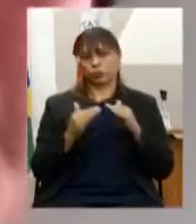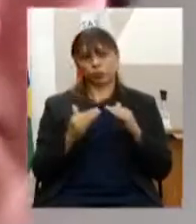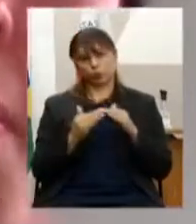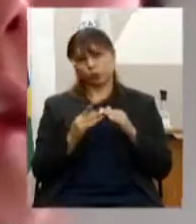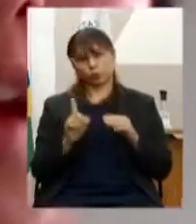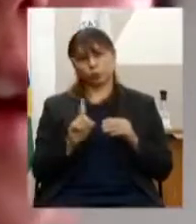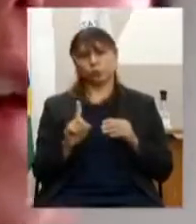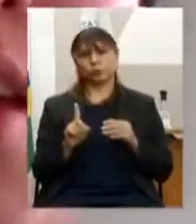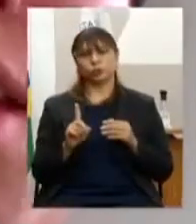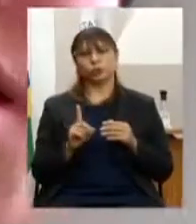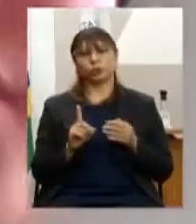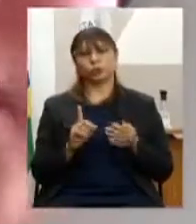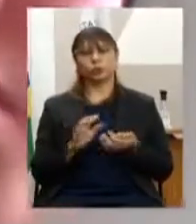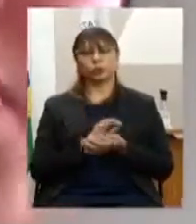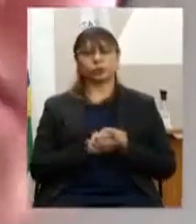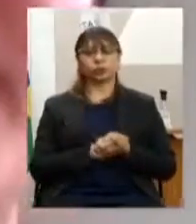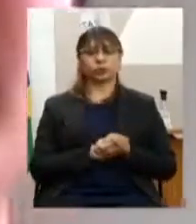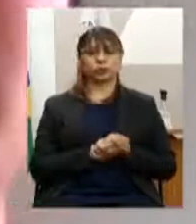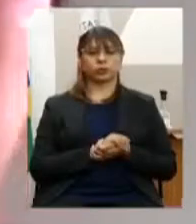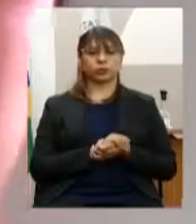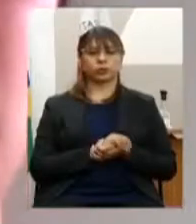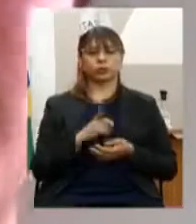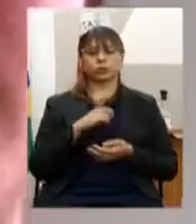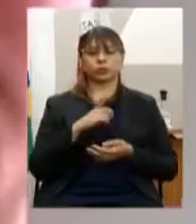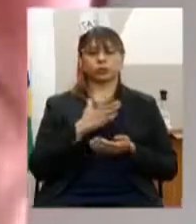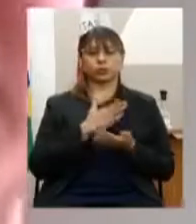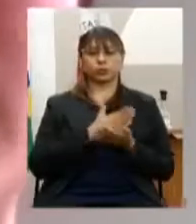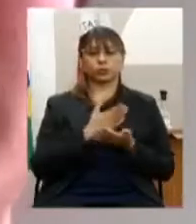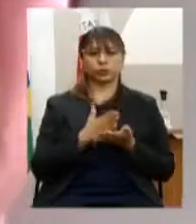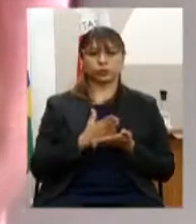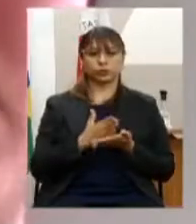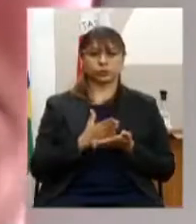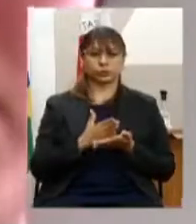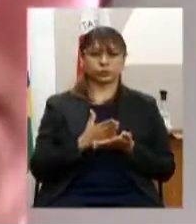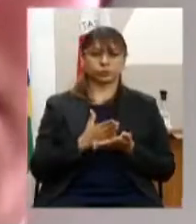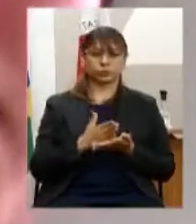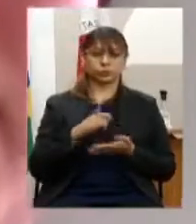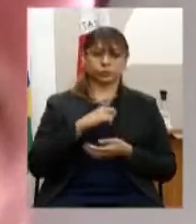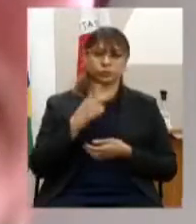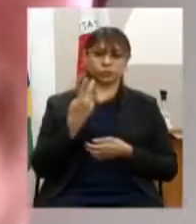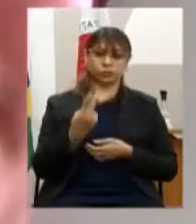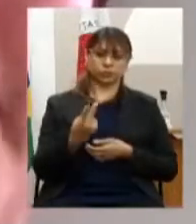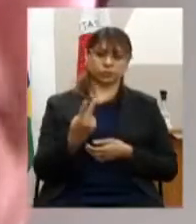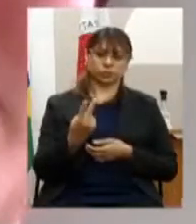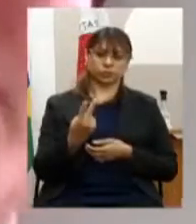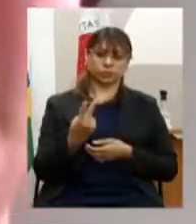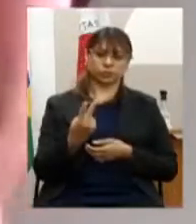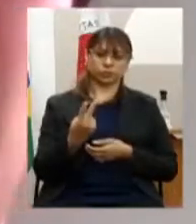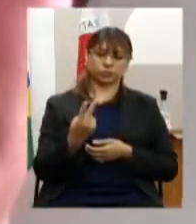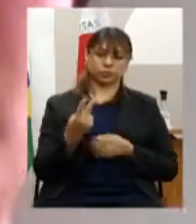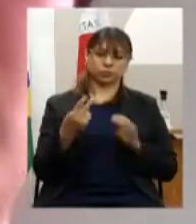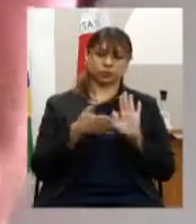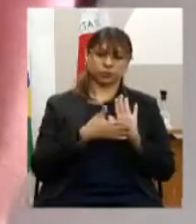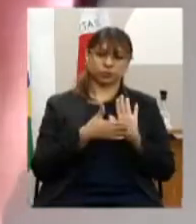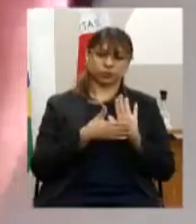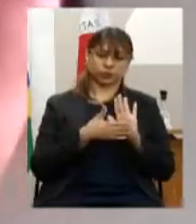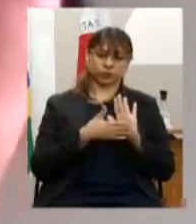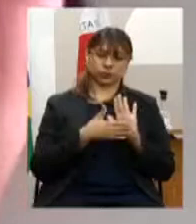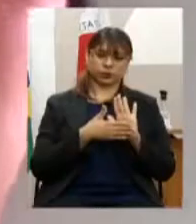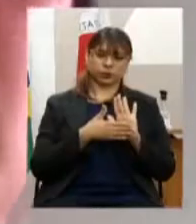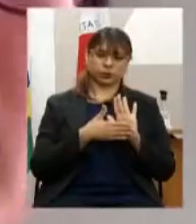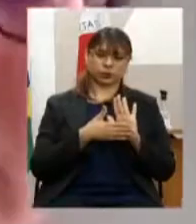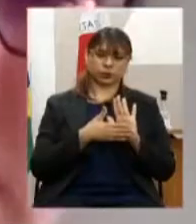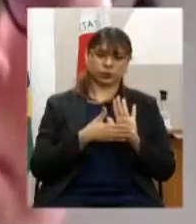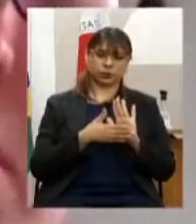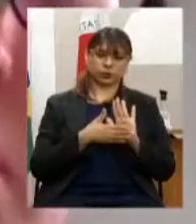grupo e que foram subdivididas em duas na verdade duas propostas porque não houve